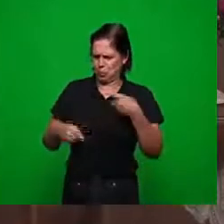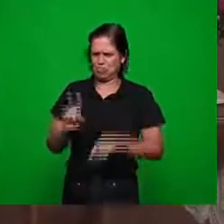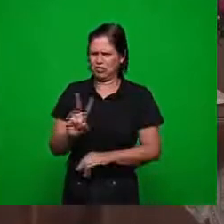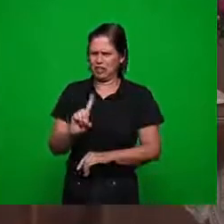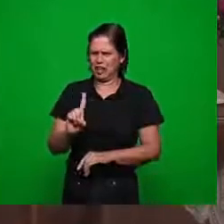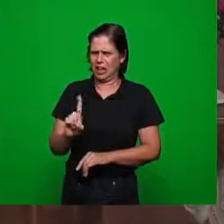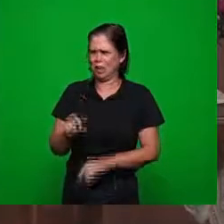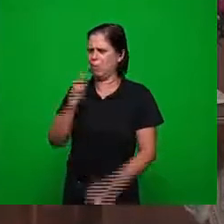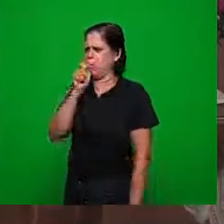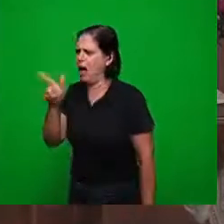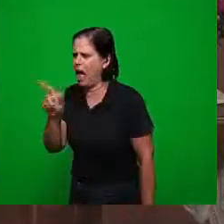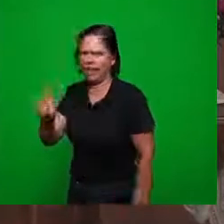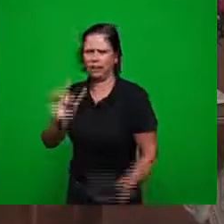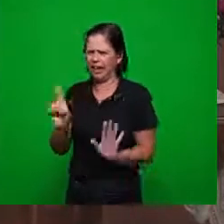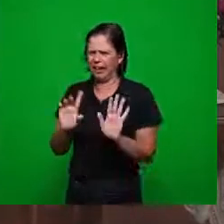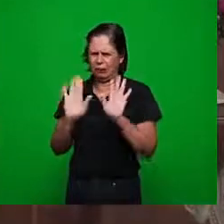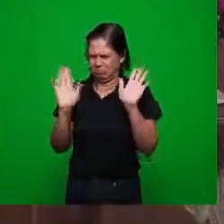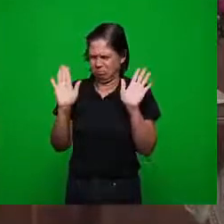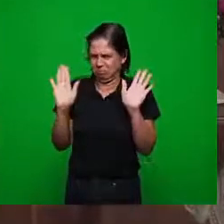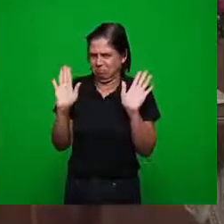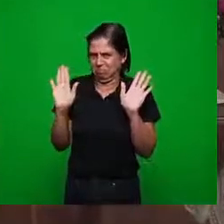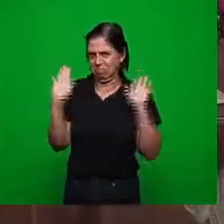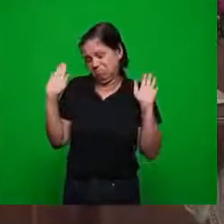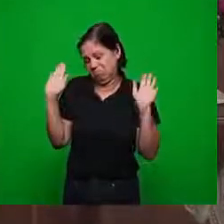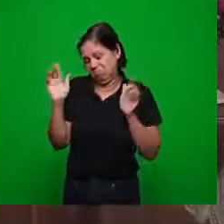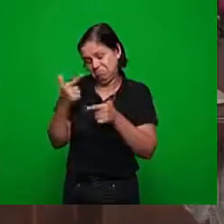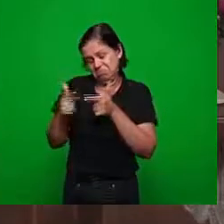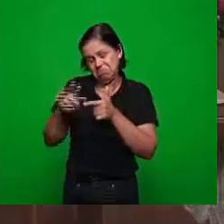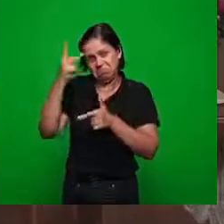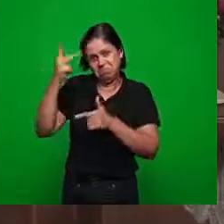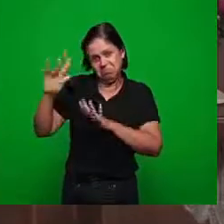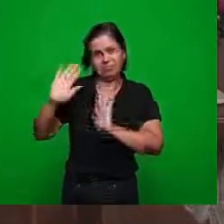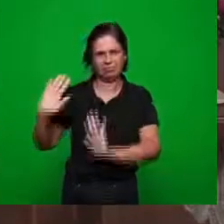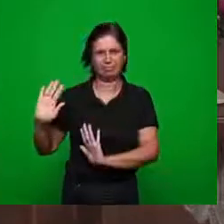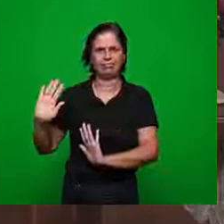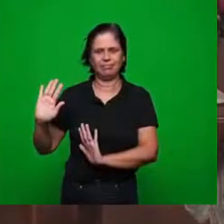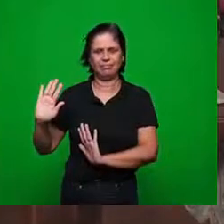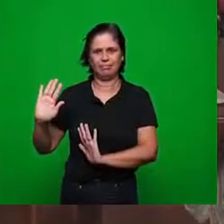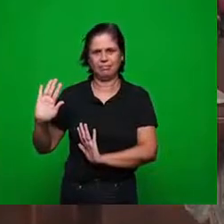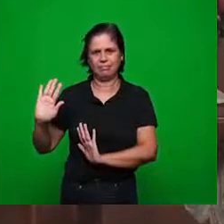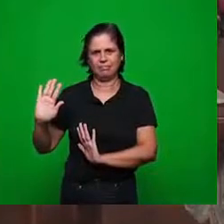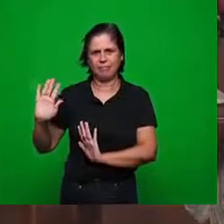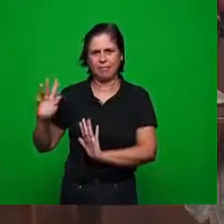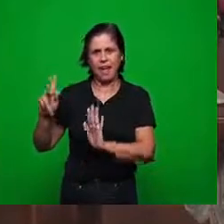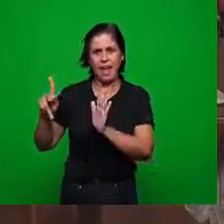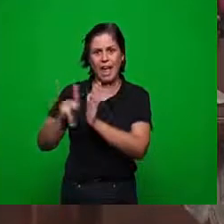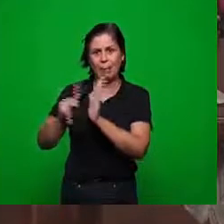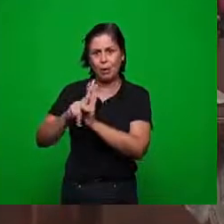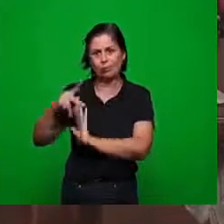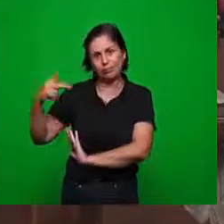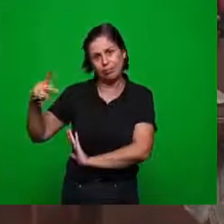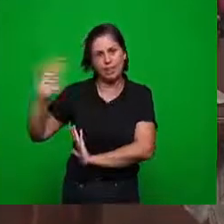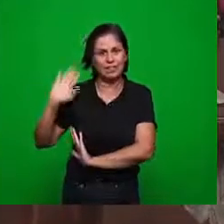ofensa a esses que estão trabalhando querendo alguma coisa do interesse é próprio do homem isso